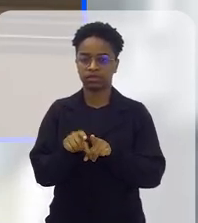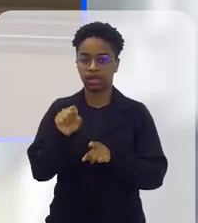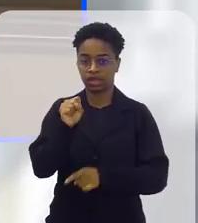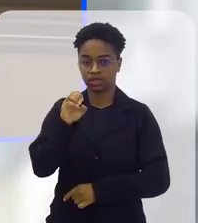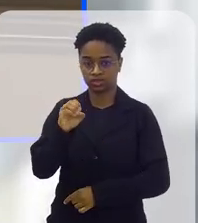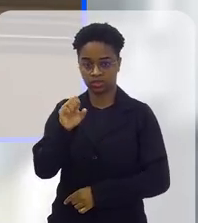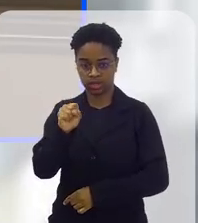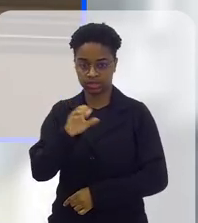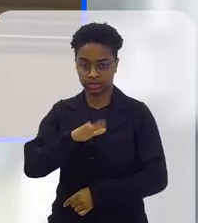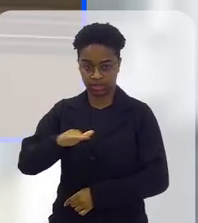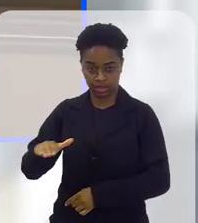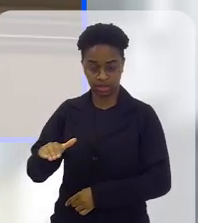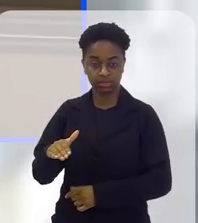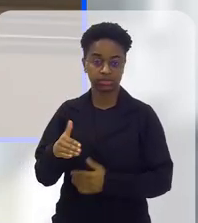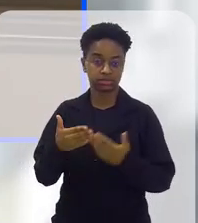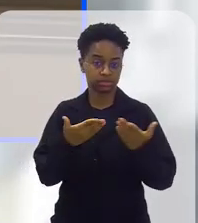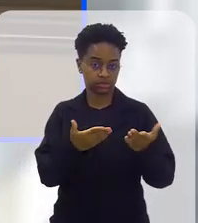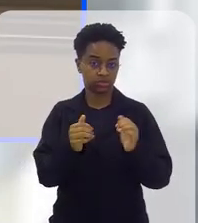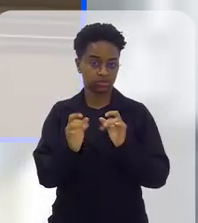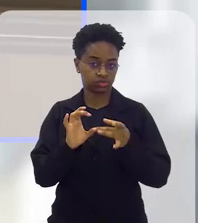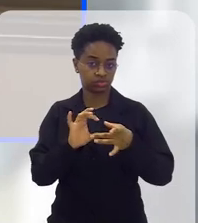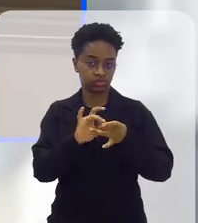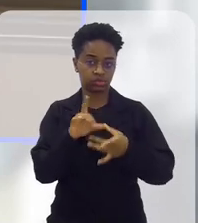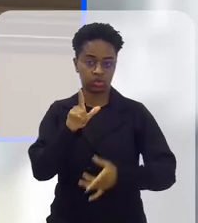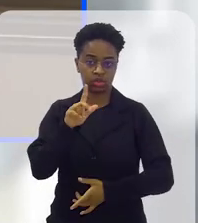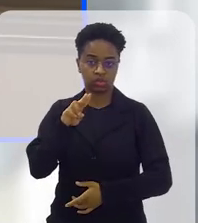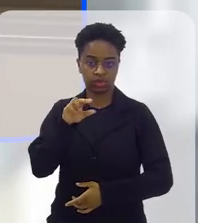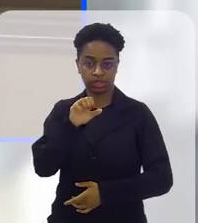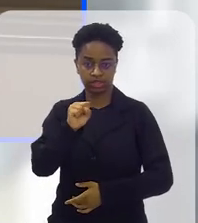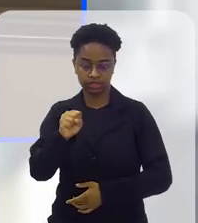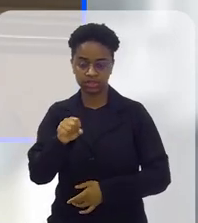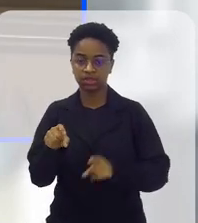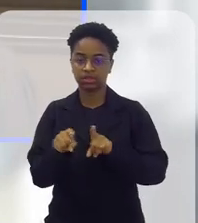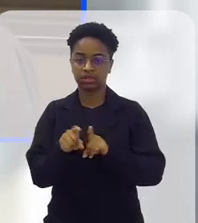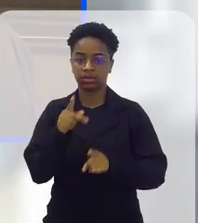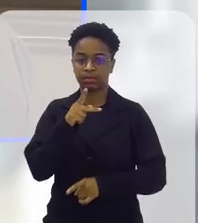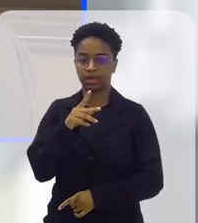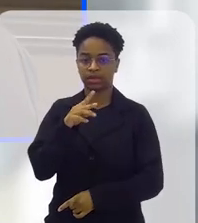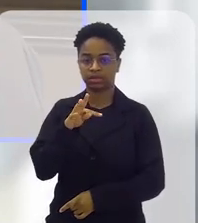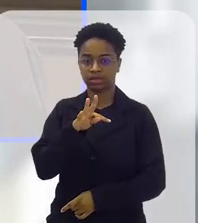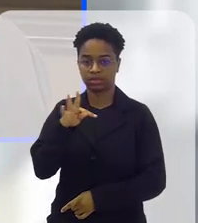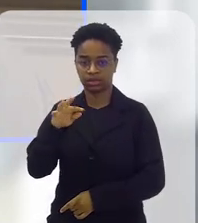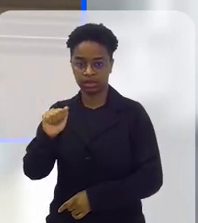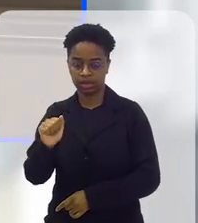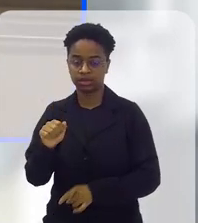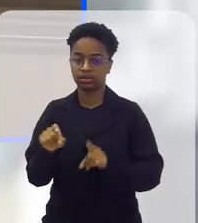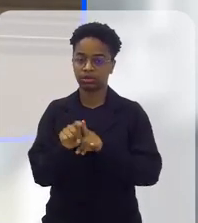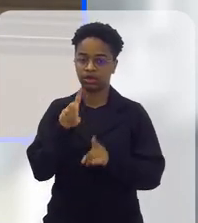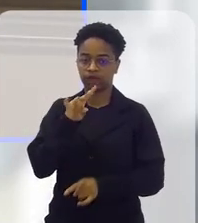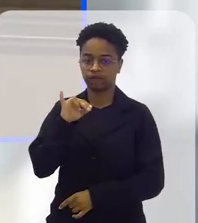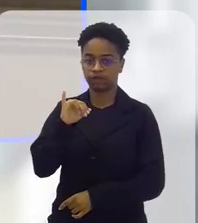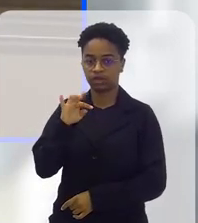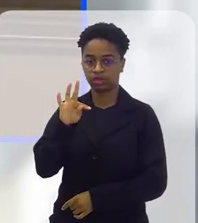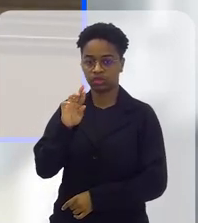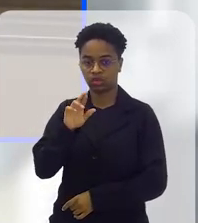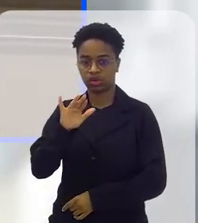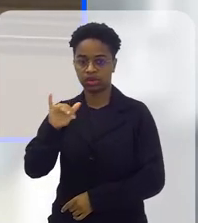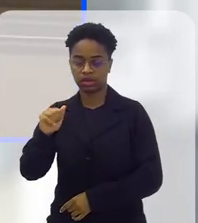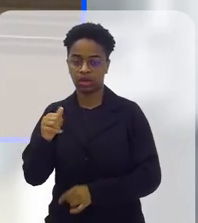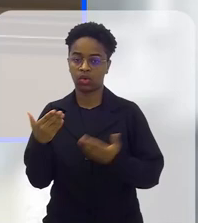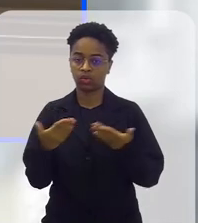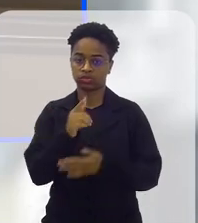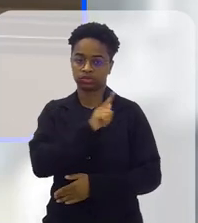SOS Criança, entendeu? Luizinho, através do nosso PTPA, a Vitória também, que hoje é